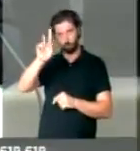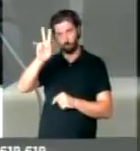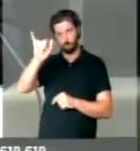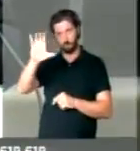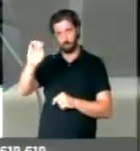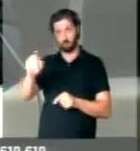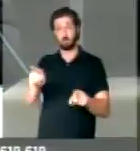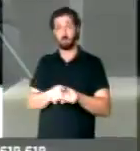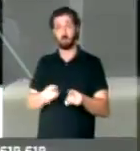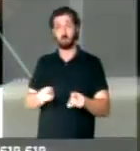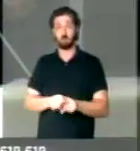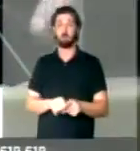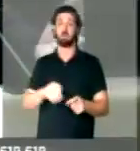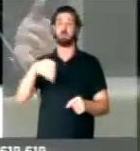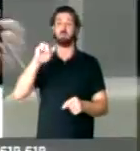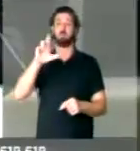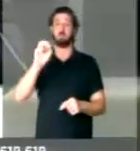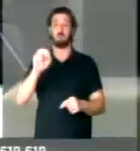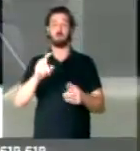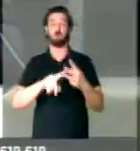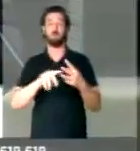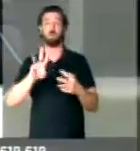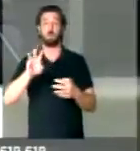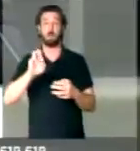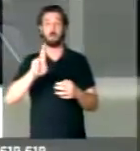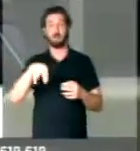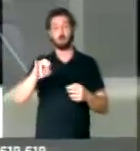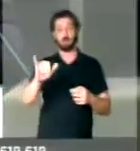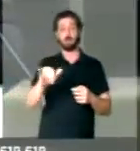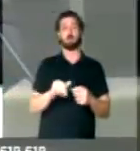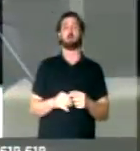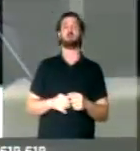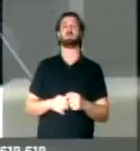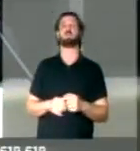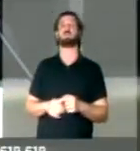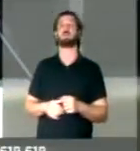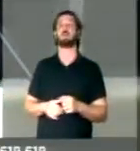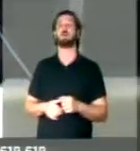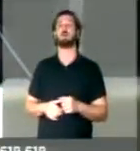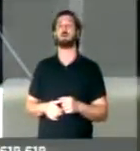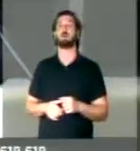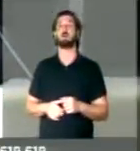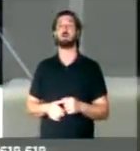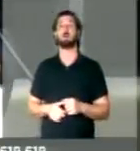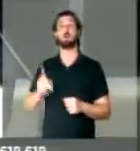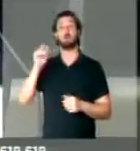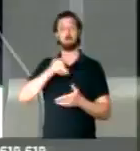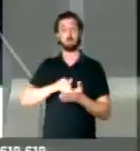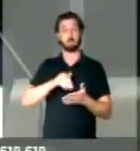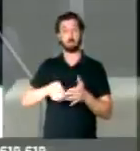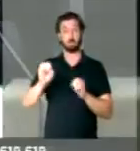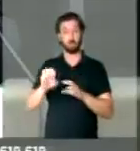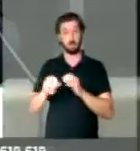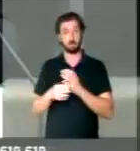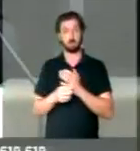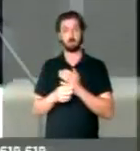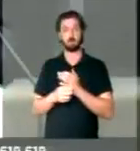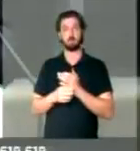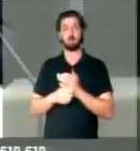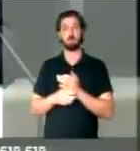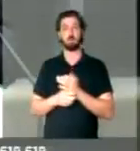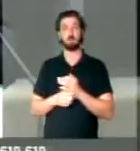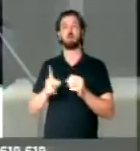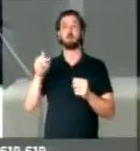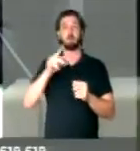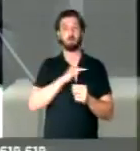e agradecer o Marco Antônio, o Erle, Marco Antônio, secretário de governo, o Erle, secretário de educação e